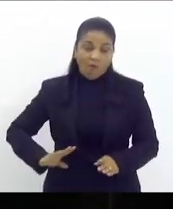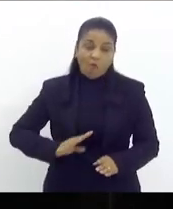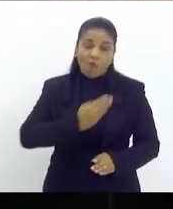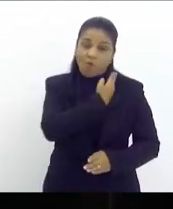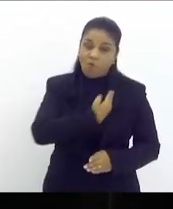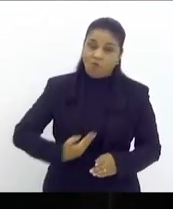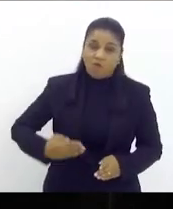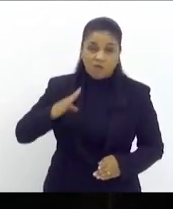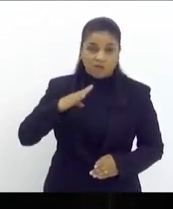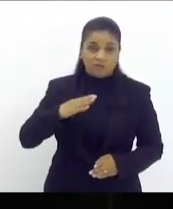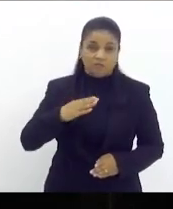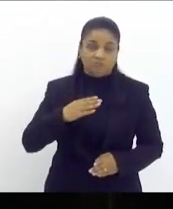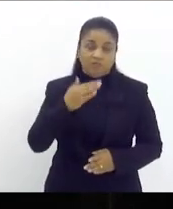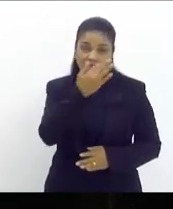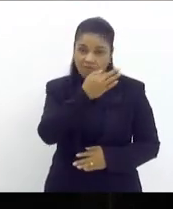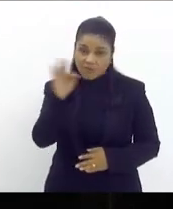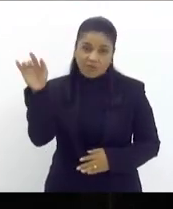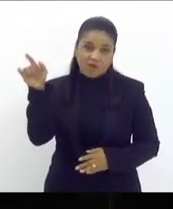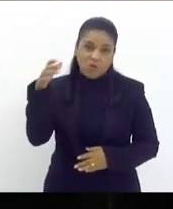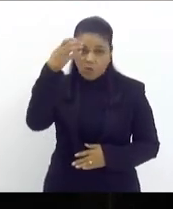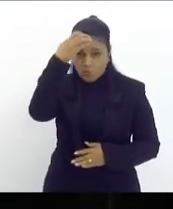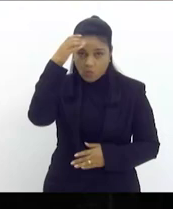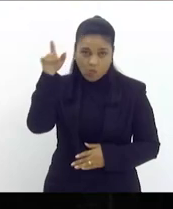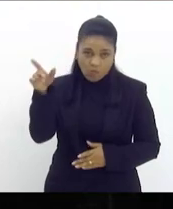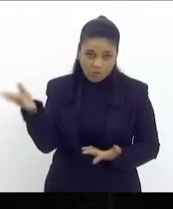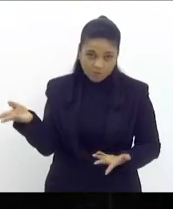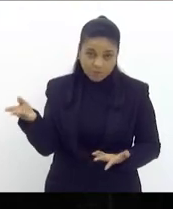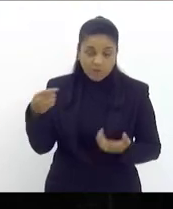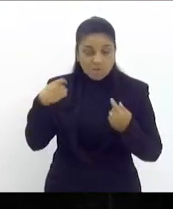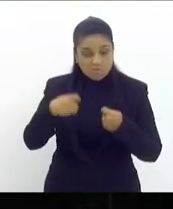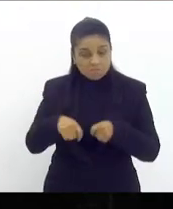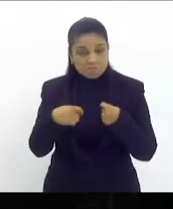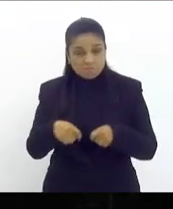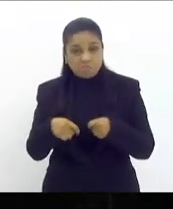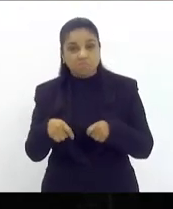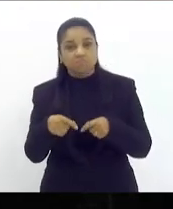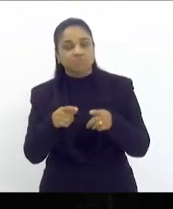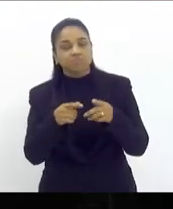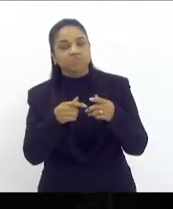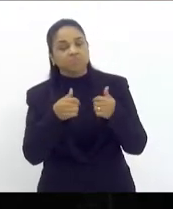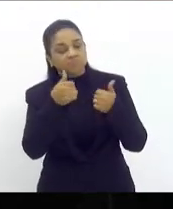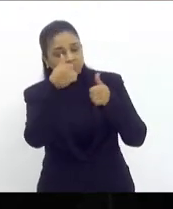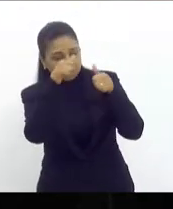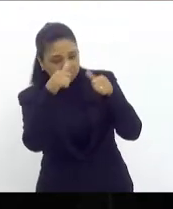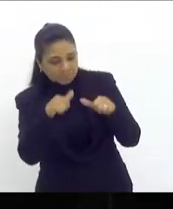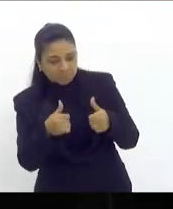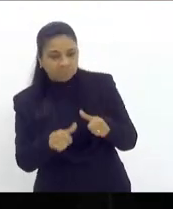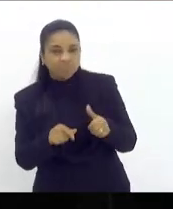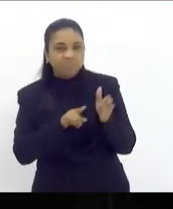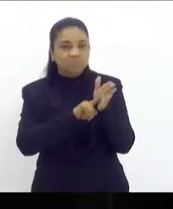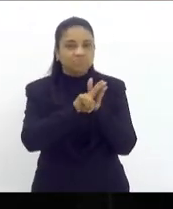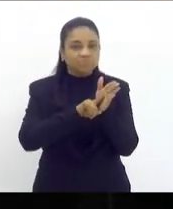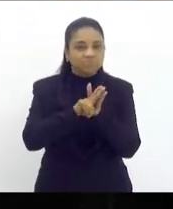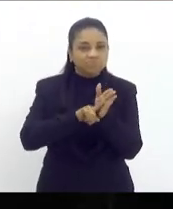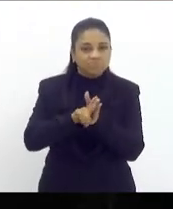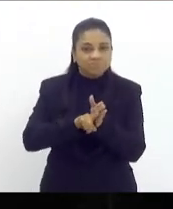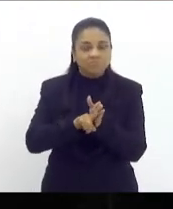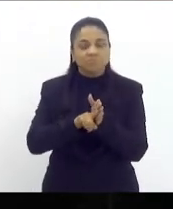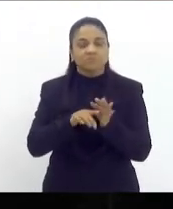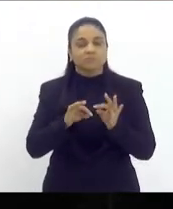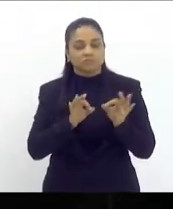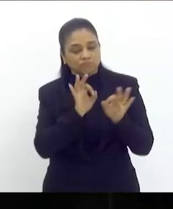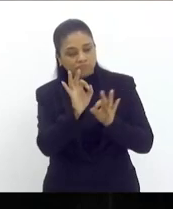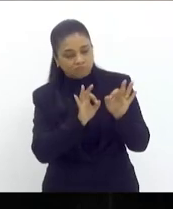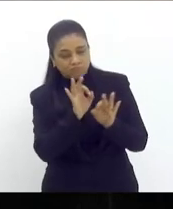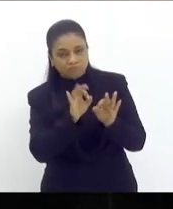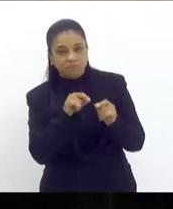será necessário uma revisão de todas essas projeções possivelmente o